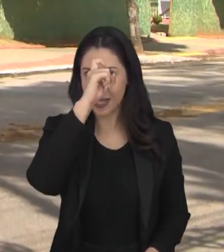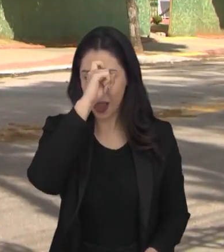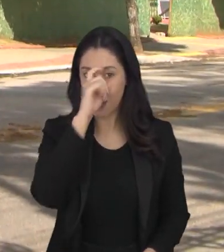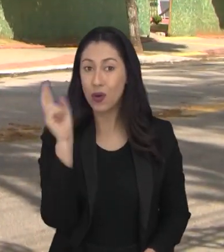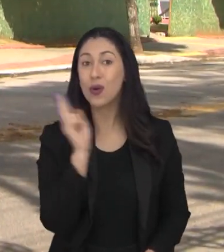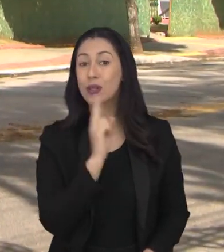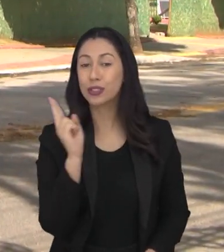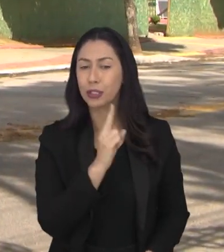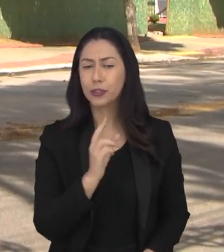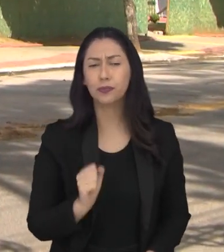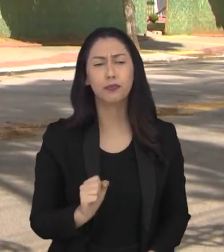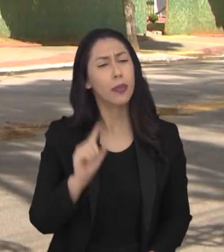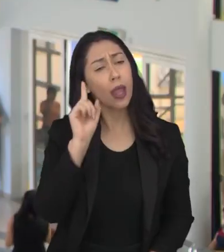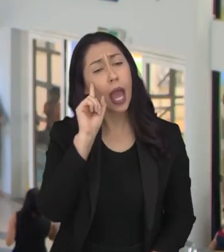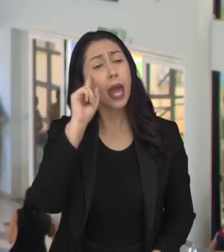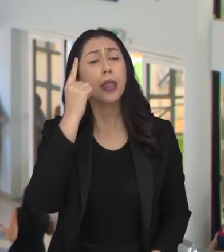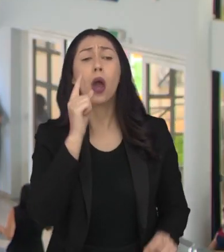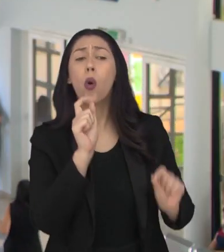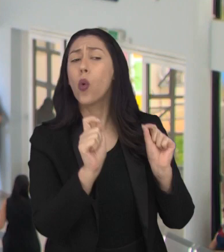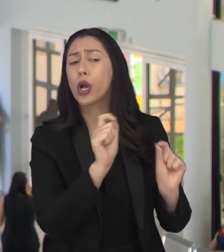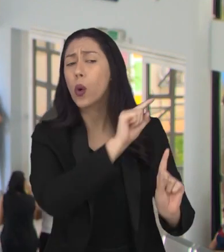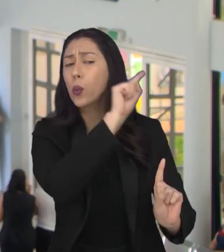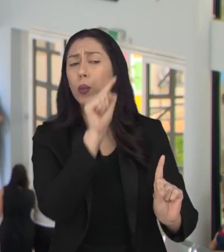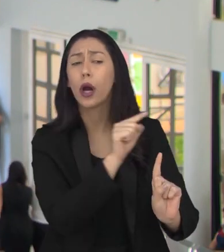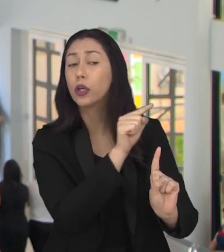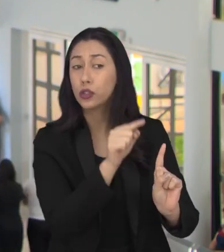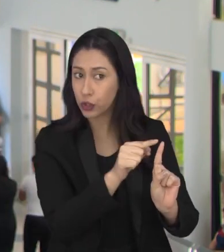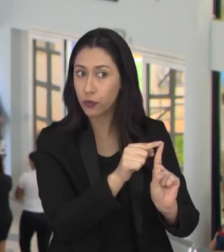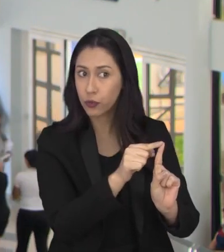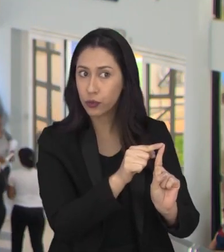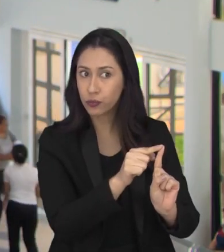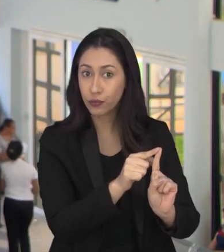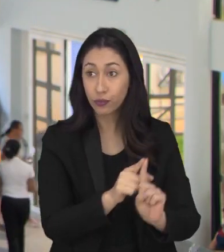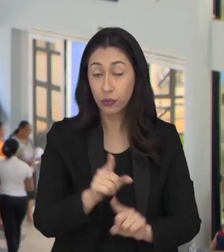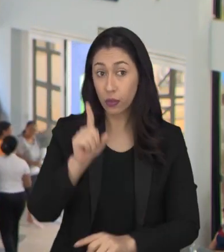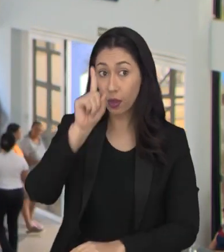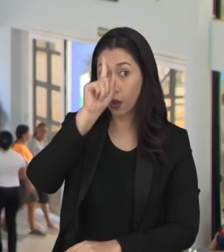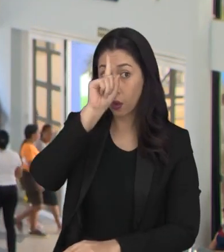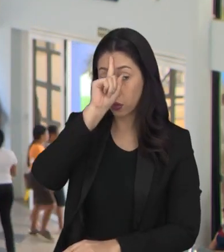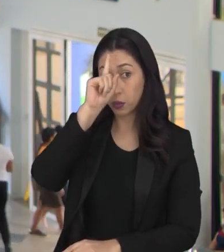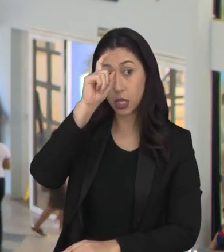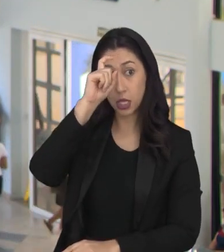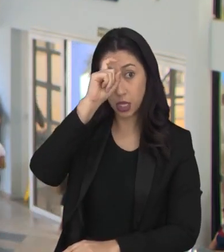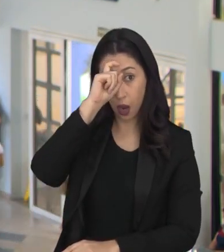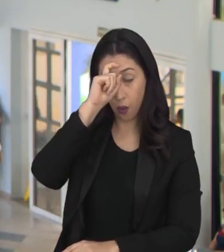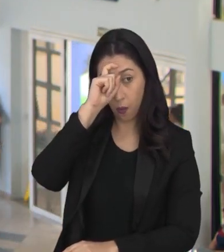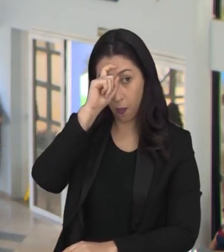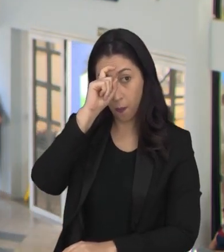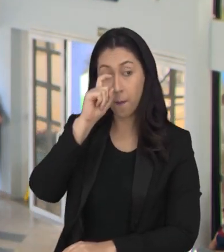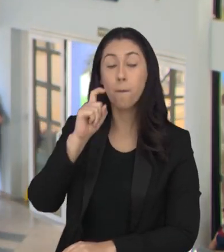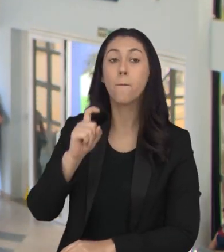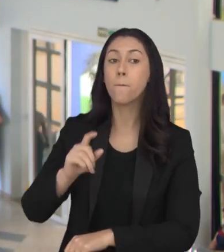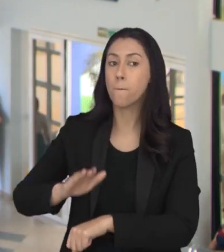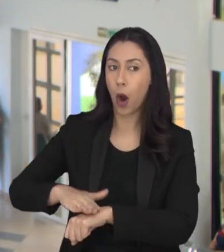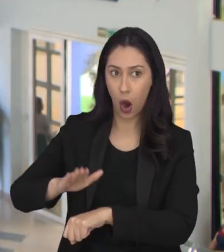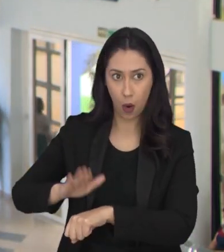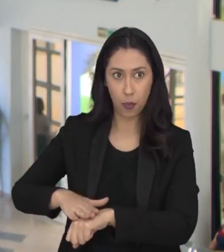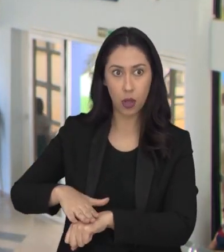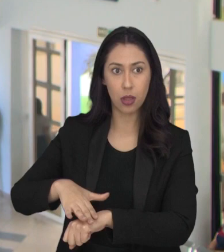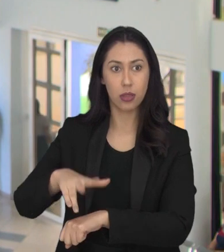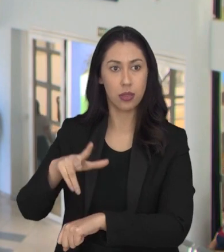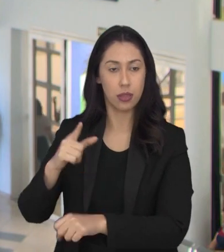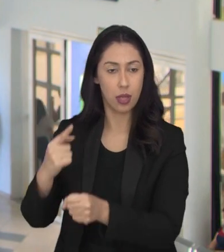-socorro do Hospital Municipal. Qual que a ideia? Transferir o pronto-atendimento do Hospital Municipal e